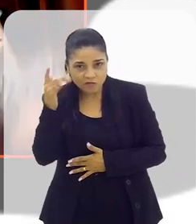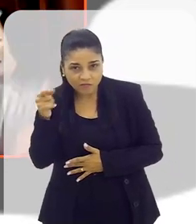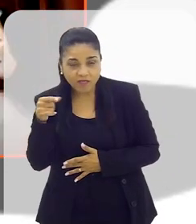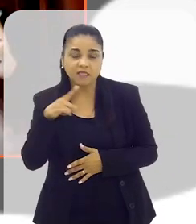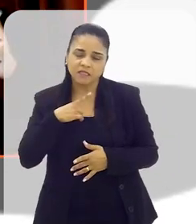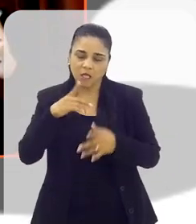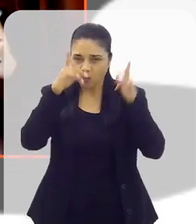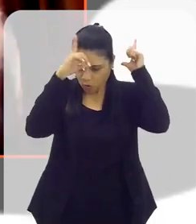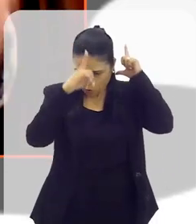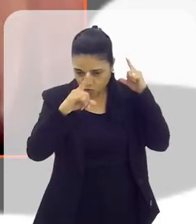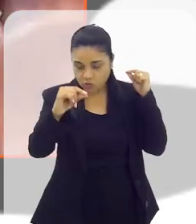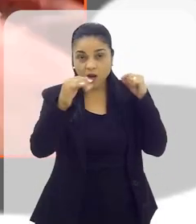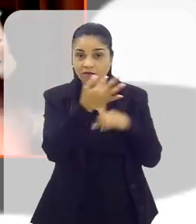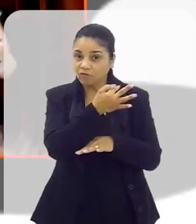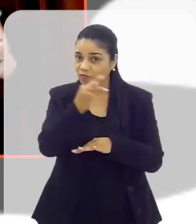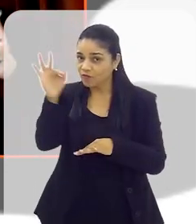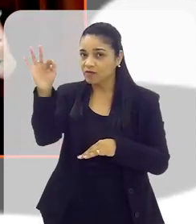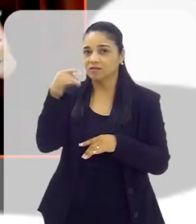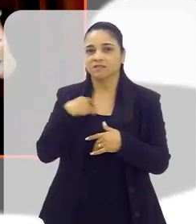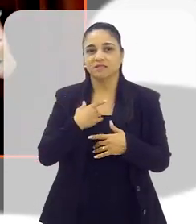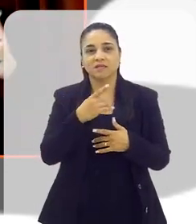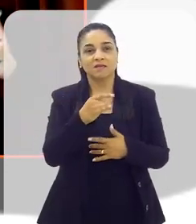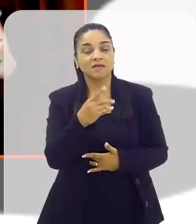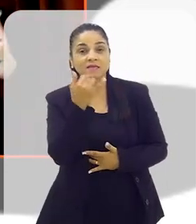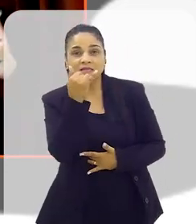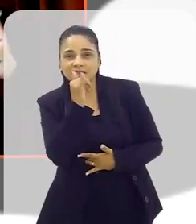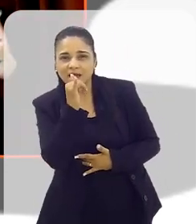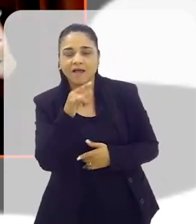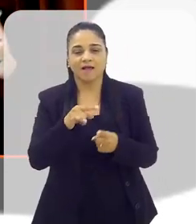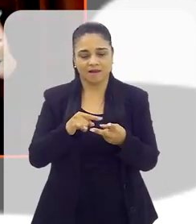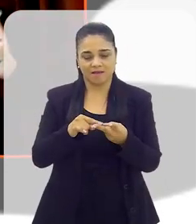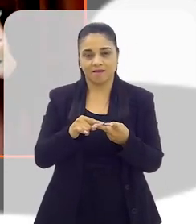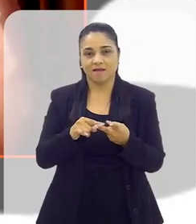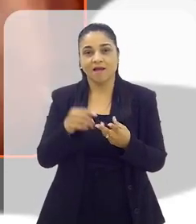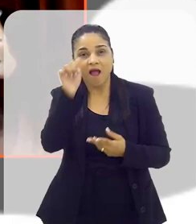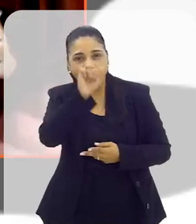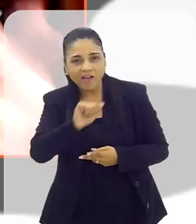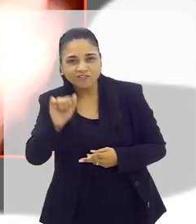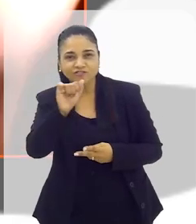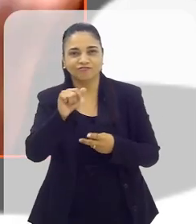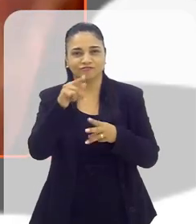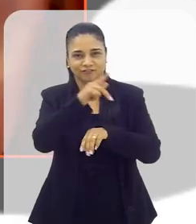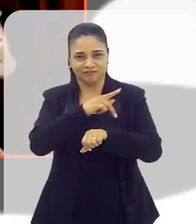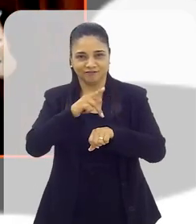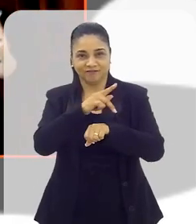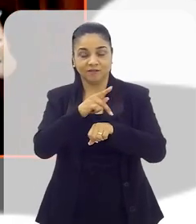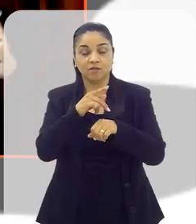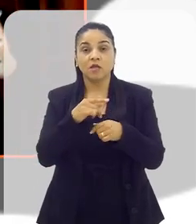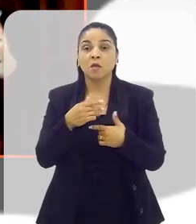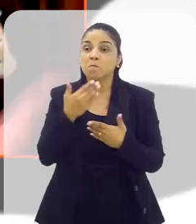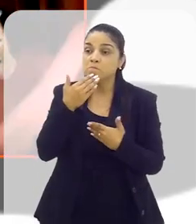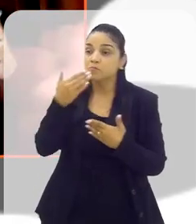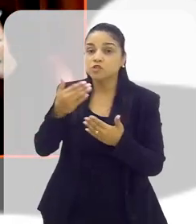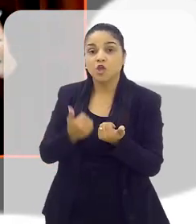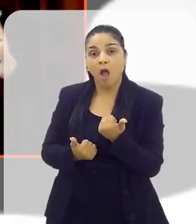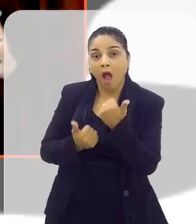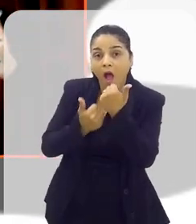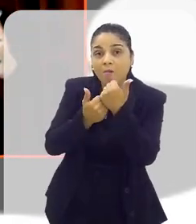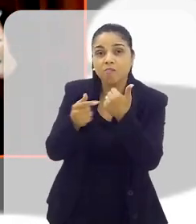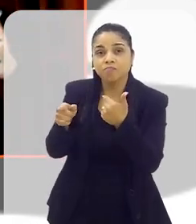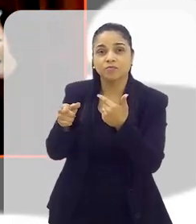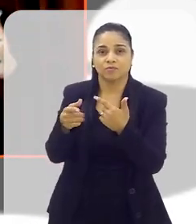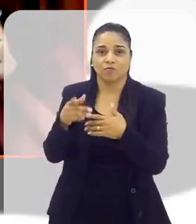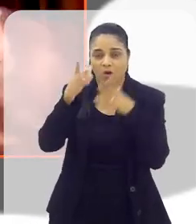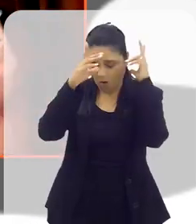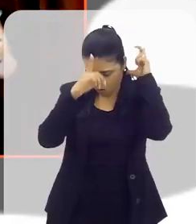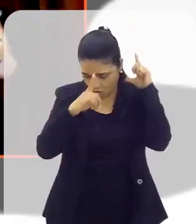consulado da França, o consulado da Itália, o consulado da Alemanha, o consulado da Argentina. Por que não pedir apoio a esses